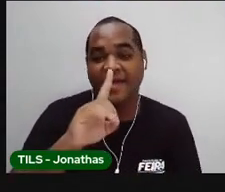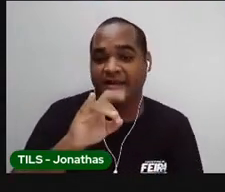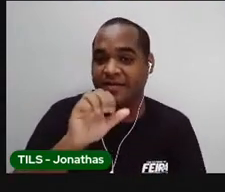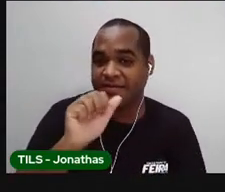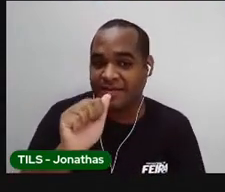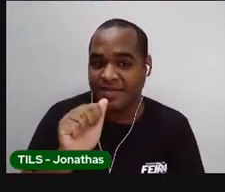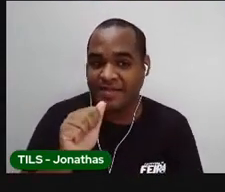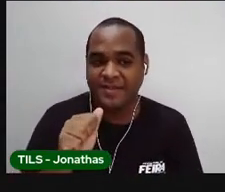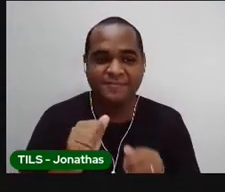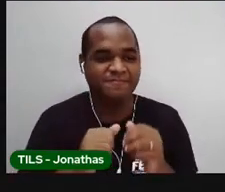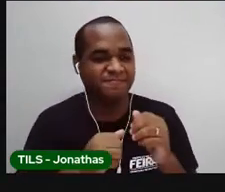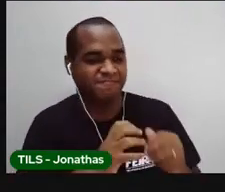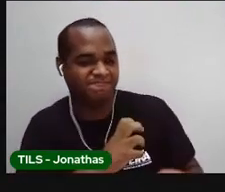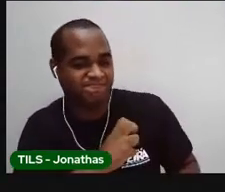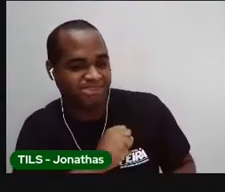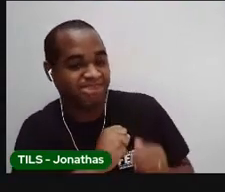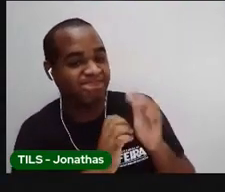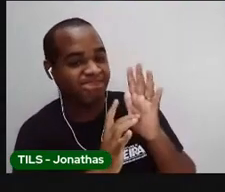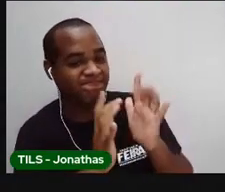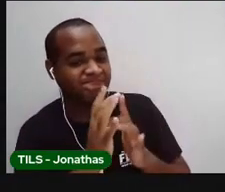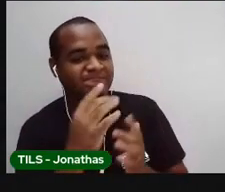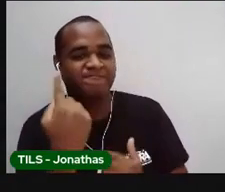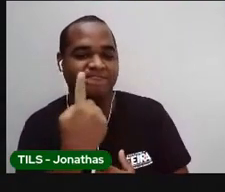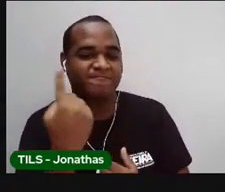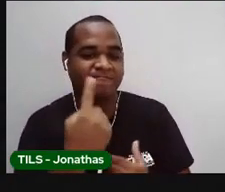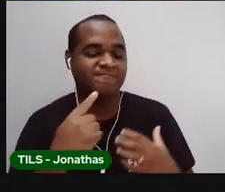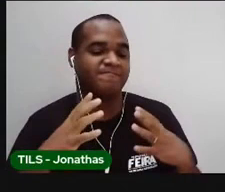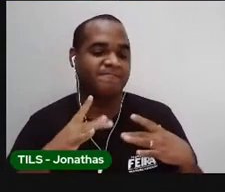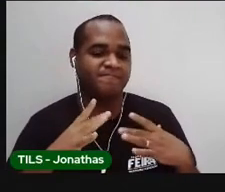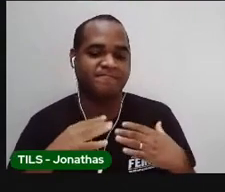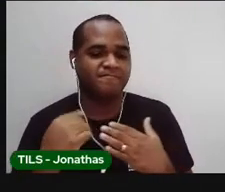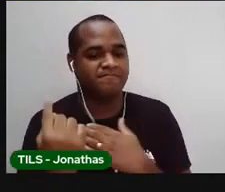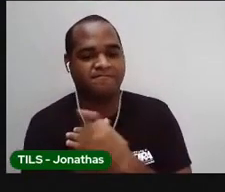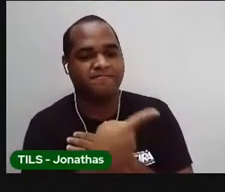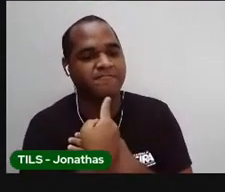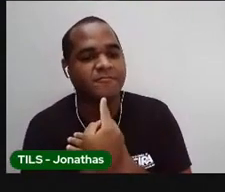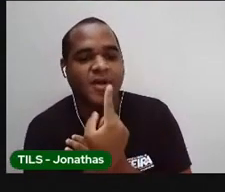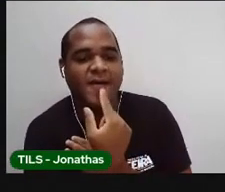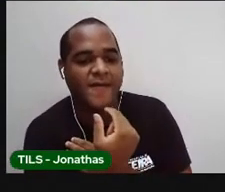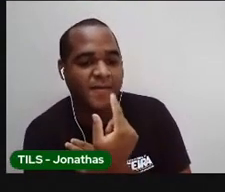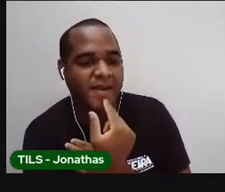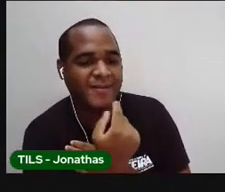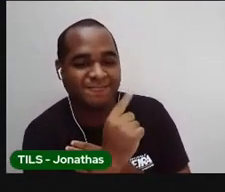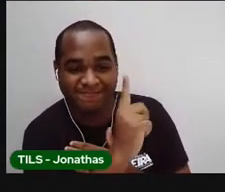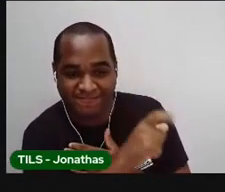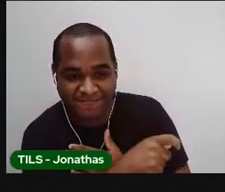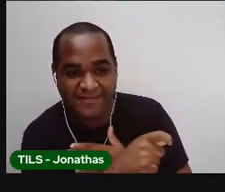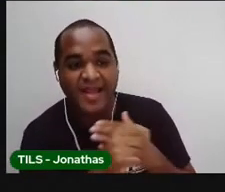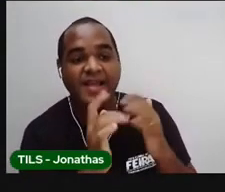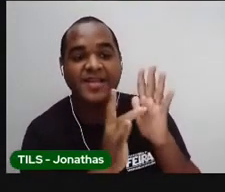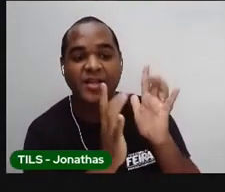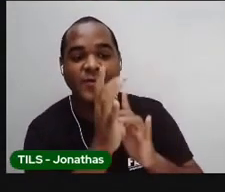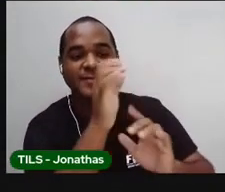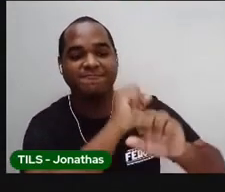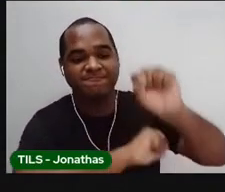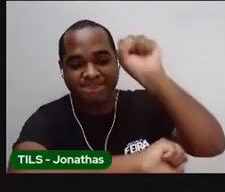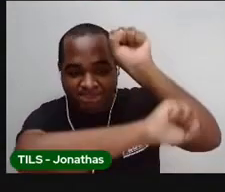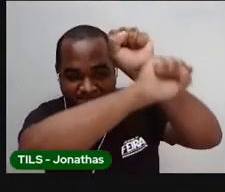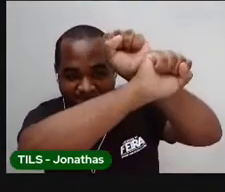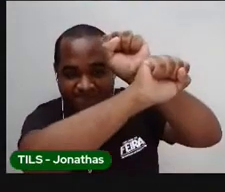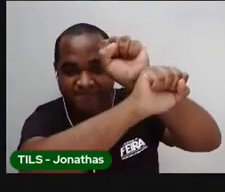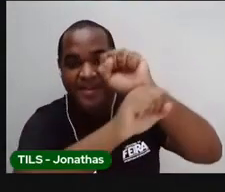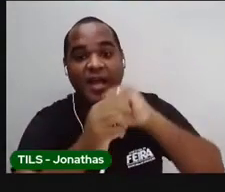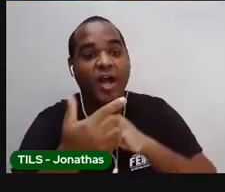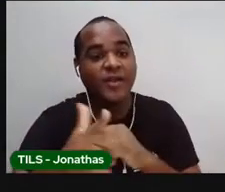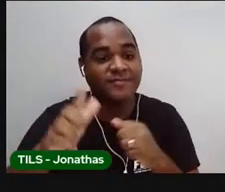paixão de Cristo, que foi o primeiro feriado, foi o dia que Jesus foi crucificado. No dia 4, que foi o menino